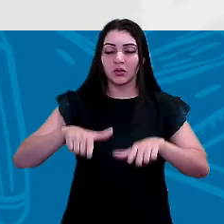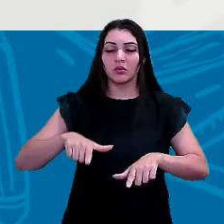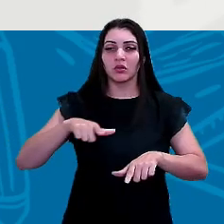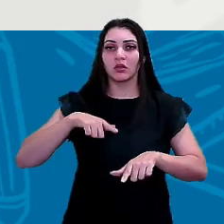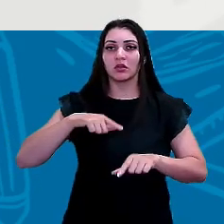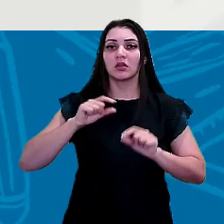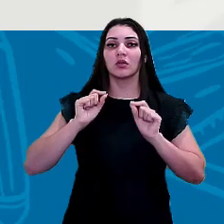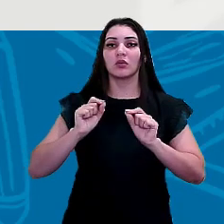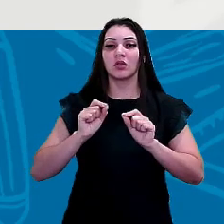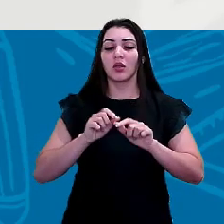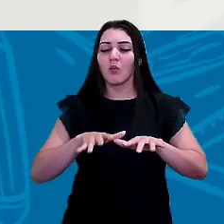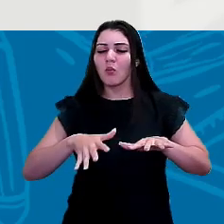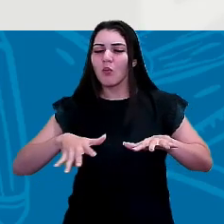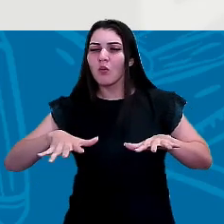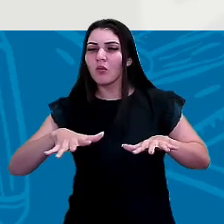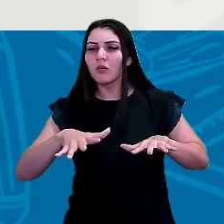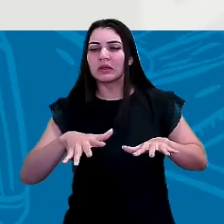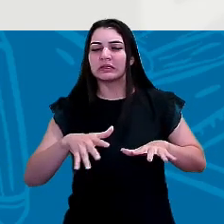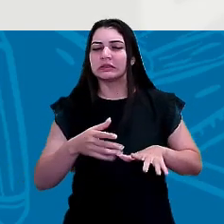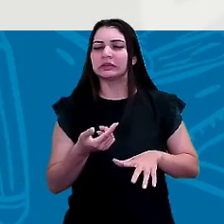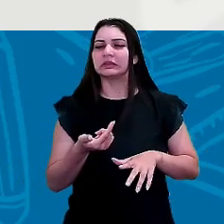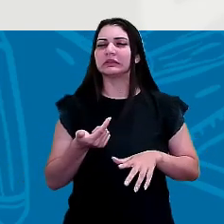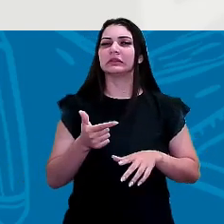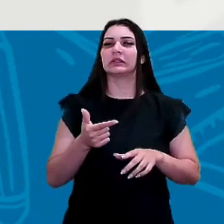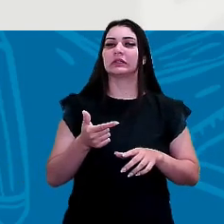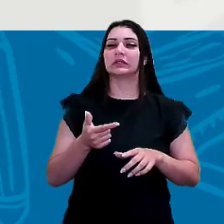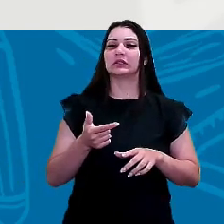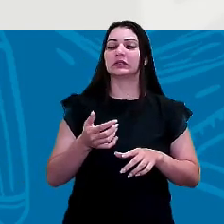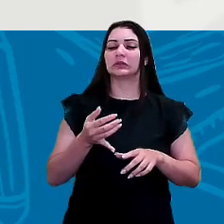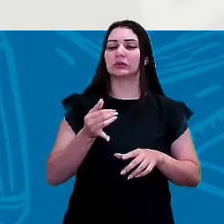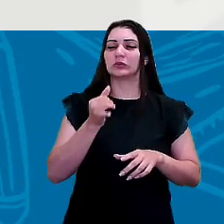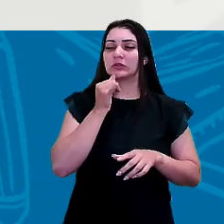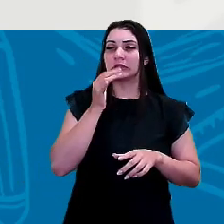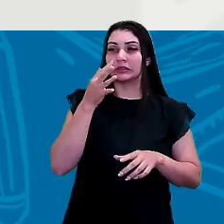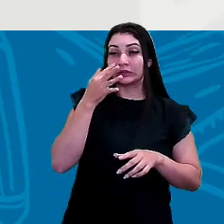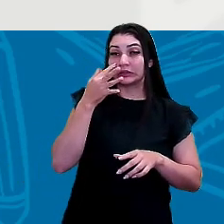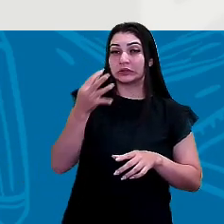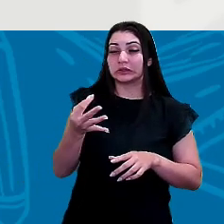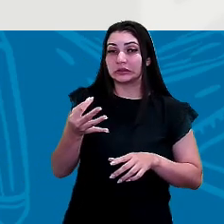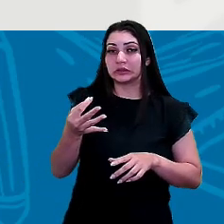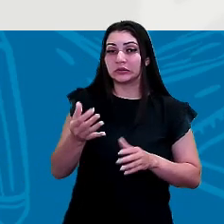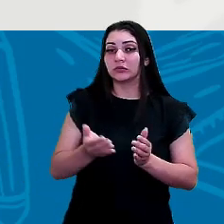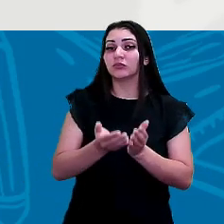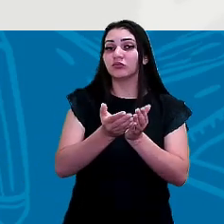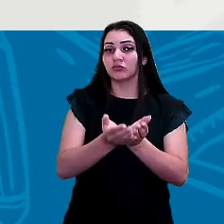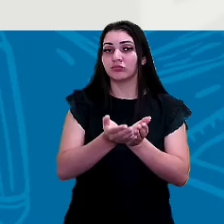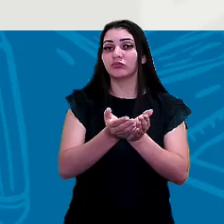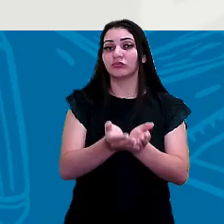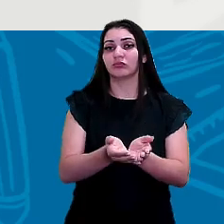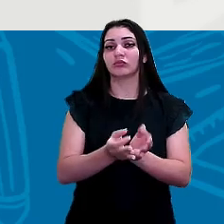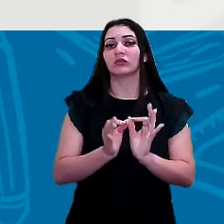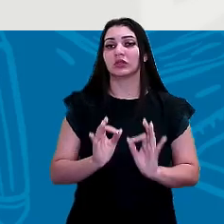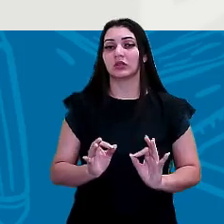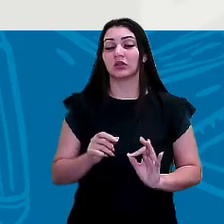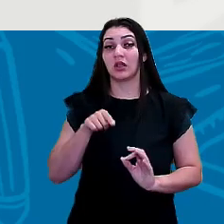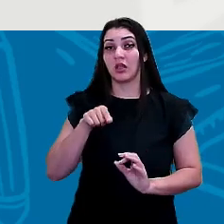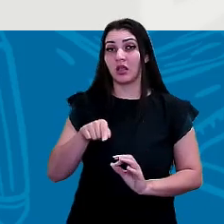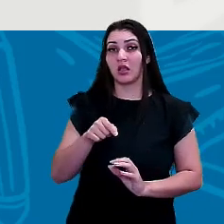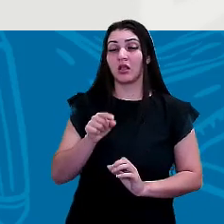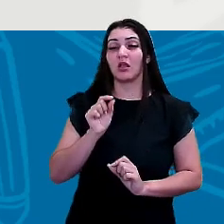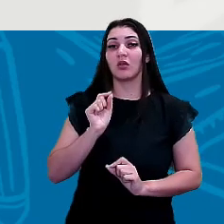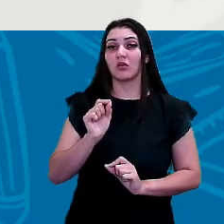é um oceano que não é muito atrativo, por exemplo, para rotas marítimas, né? Então ele é bastante